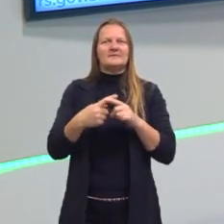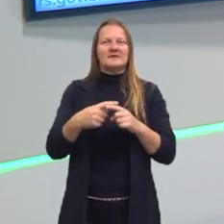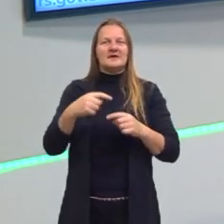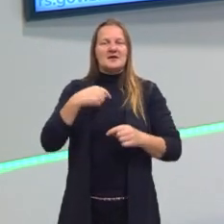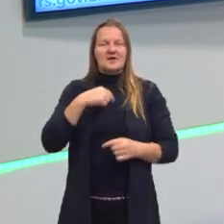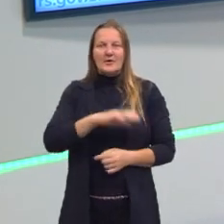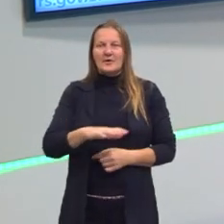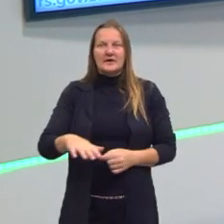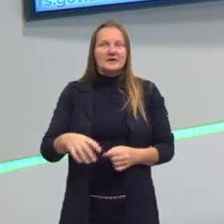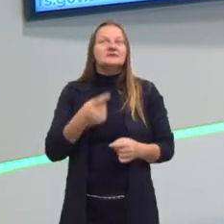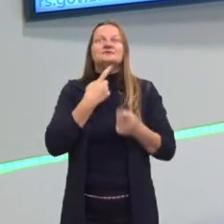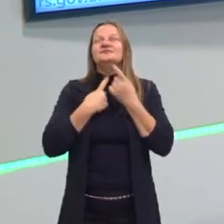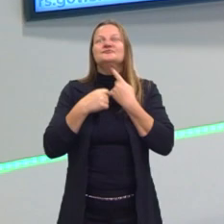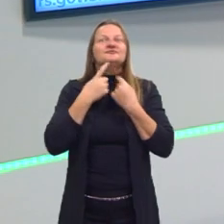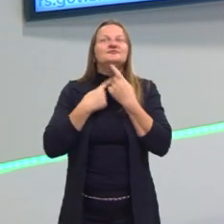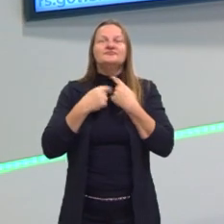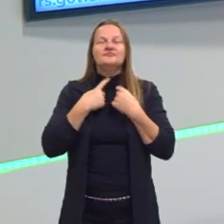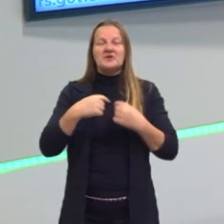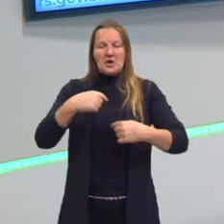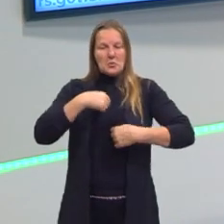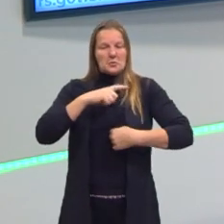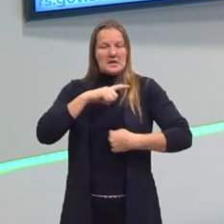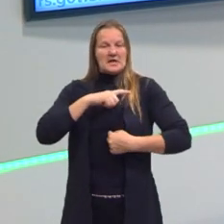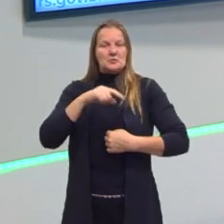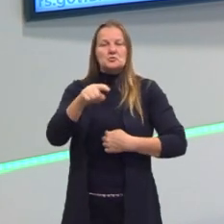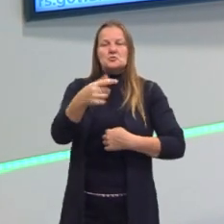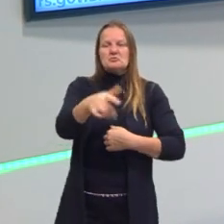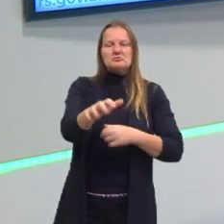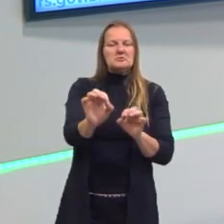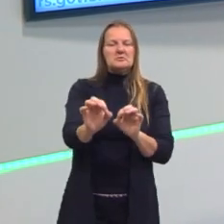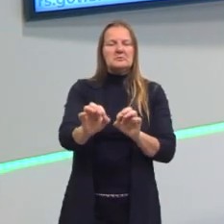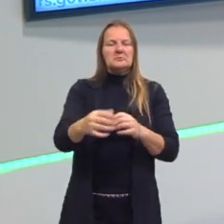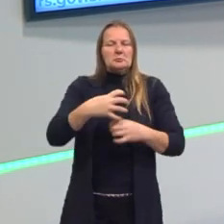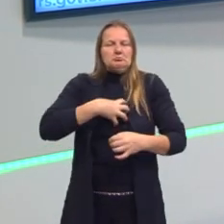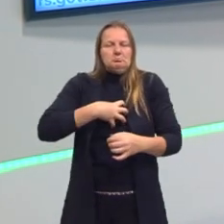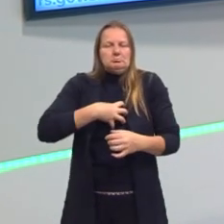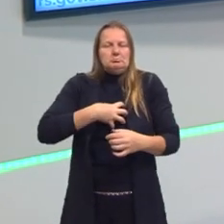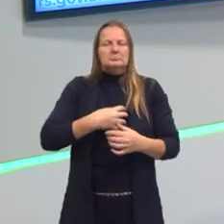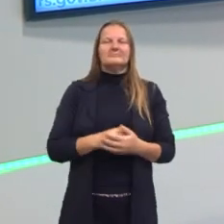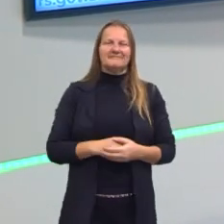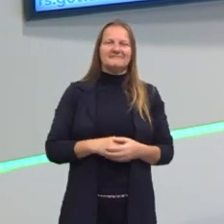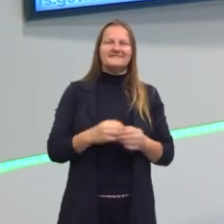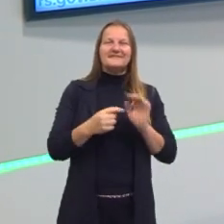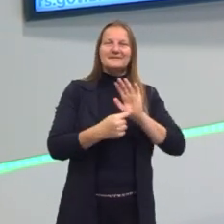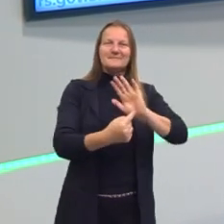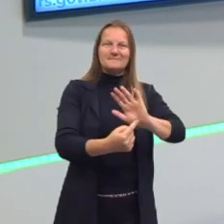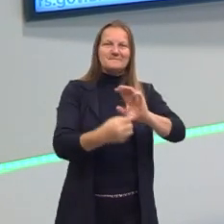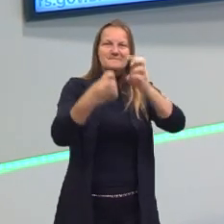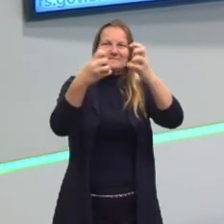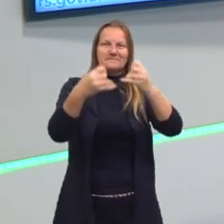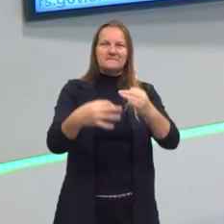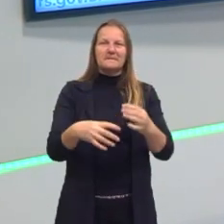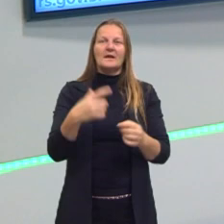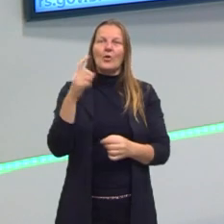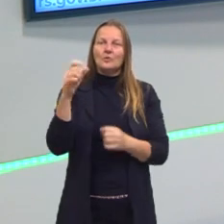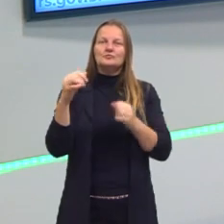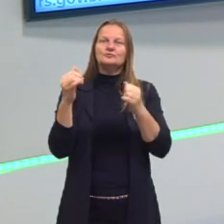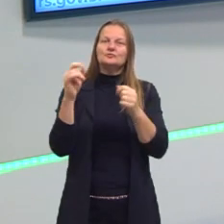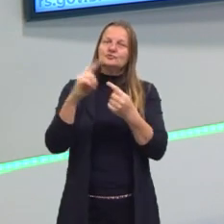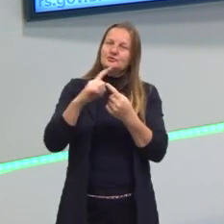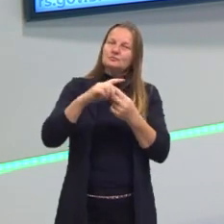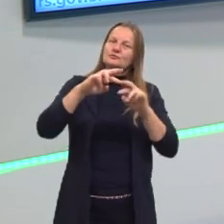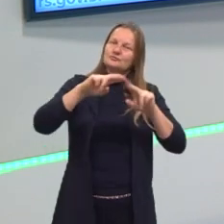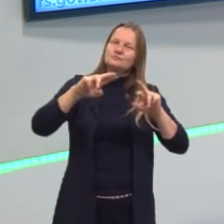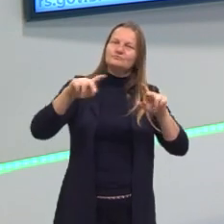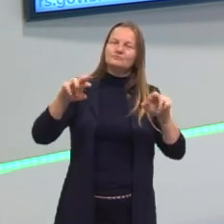criança era errado, tu não tem quanto os outros tinham, né? E eu trouxe como exemplo aí de um outro tipo de propaganda